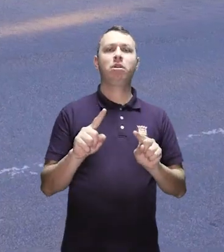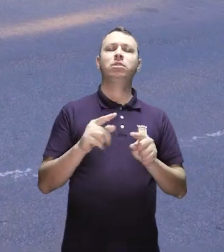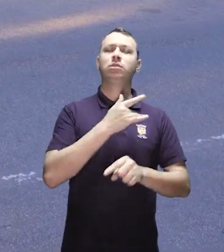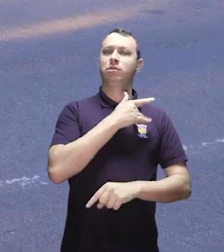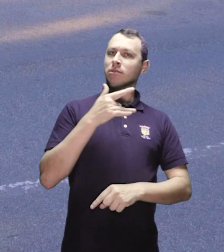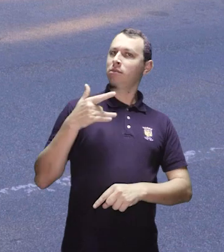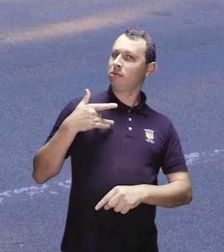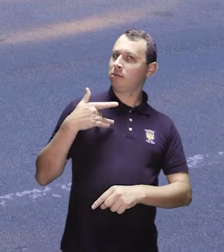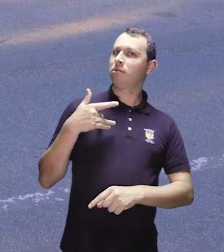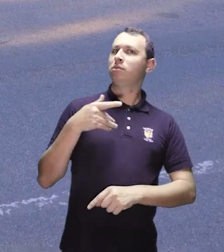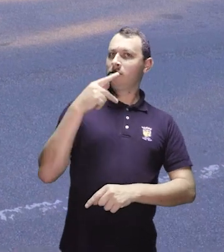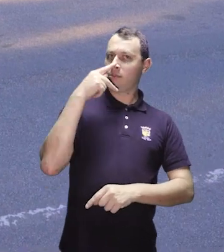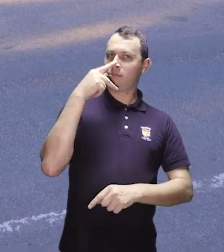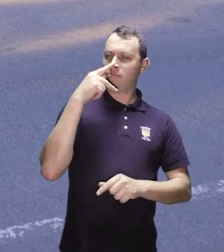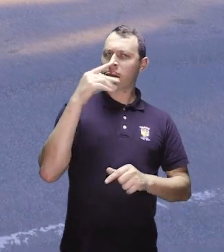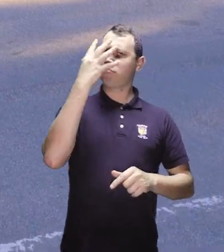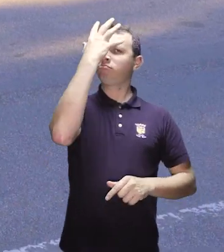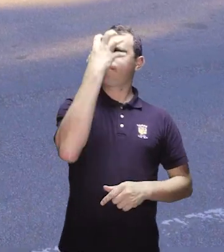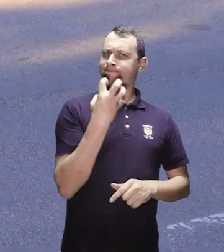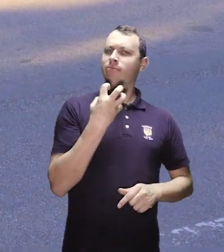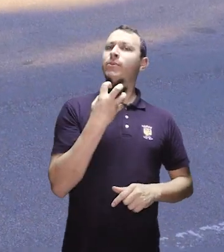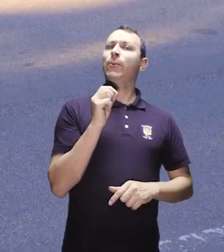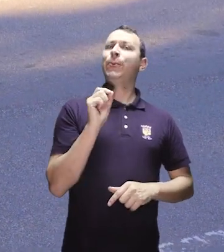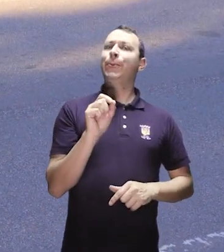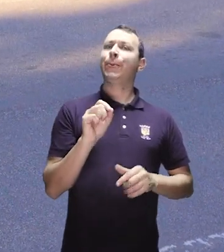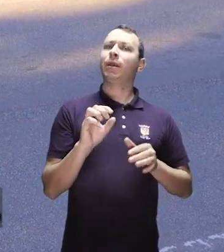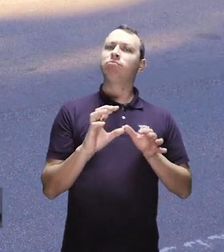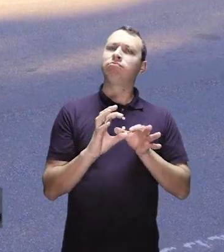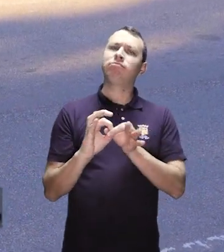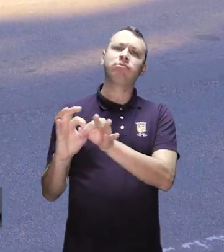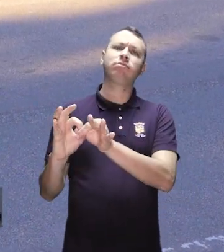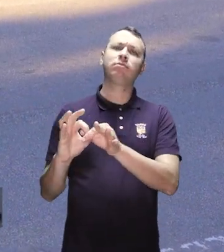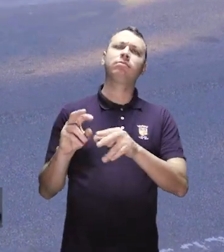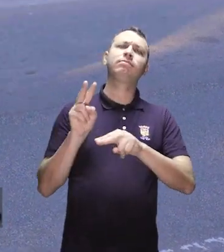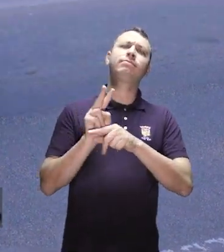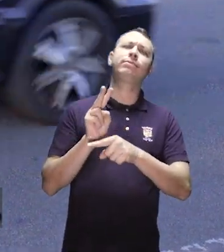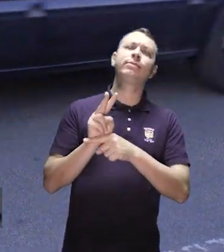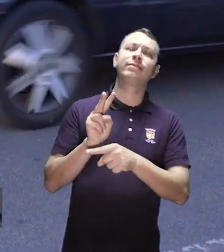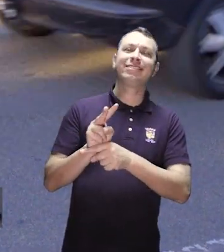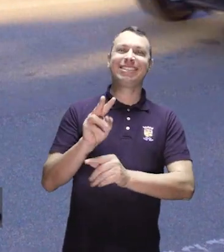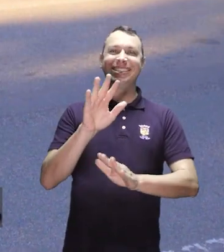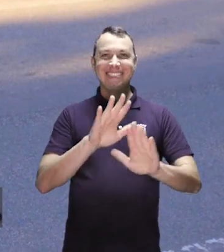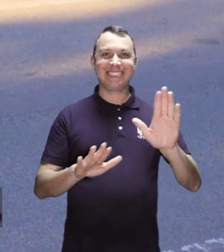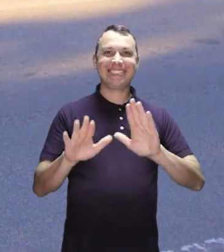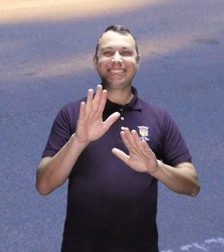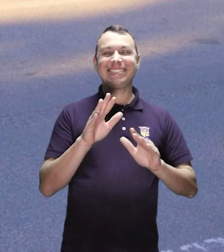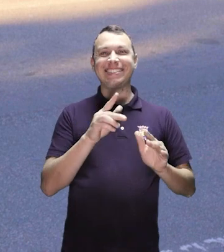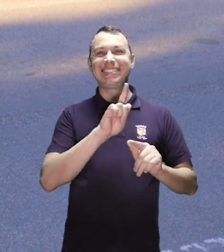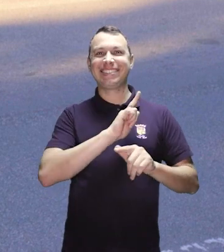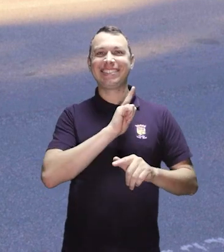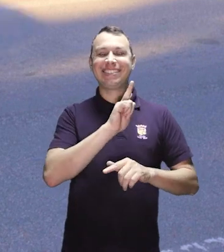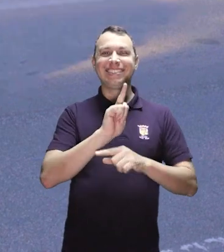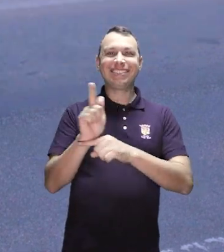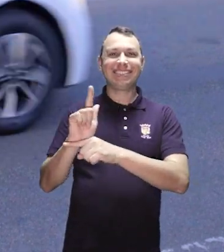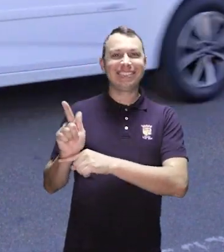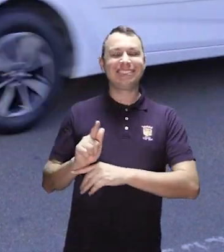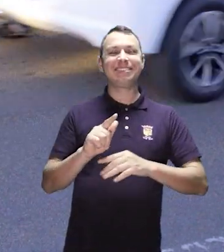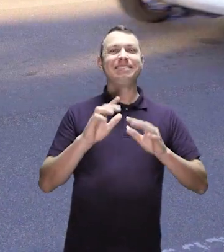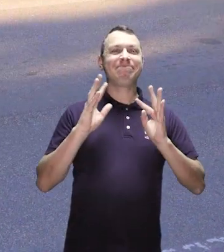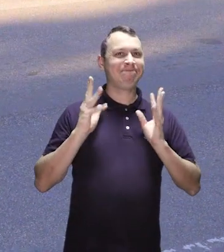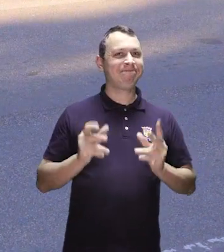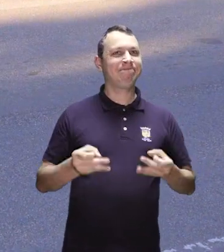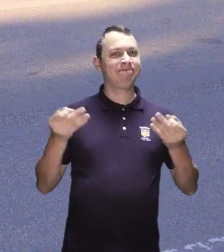E assim é a saúde de Pinhais, levada a sério. Uma rede de proteção e cuidado, gestão plena,